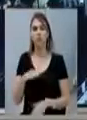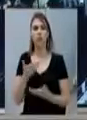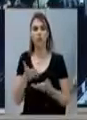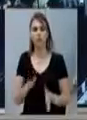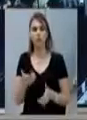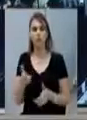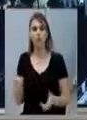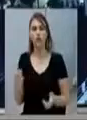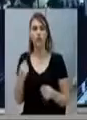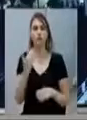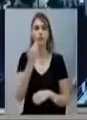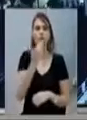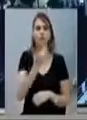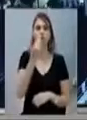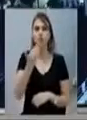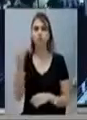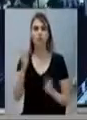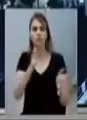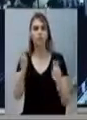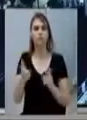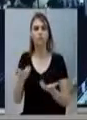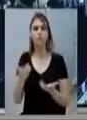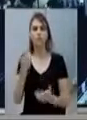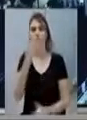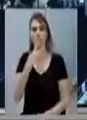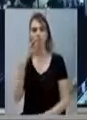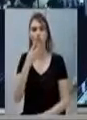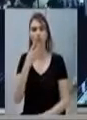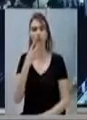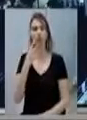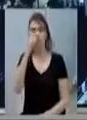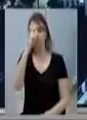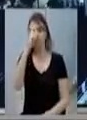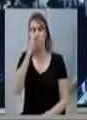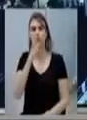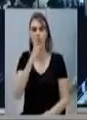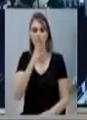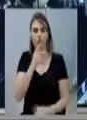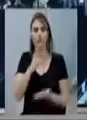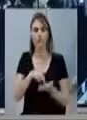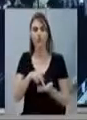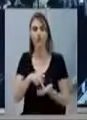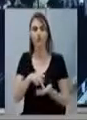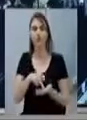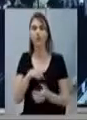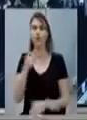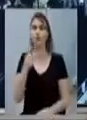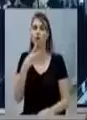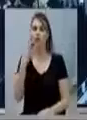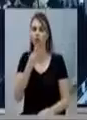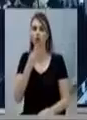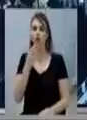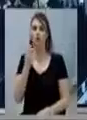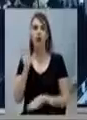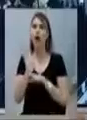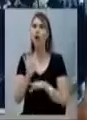Como o Hospital São Paulo demora muito, então, o 24 horas era a solução na época, e foi sendo a